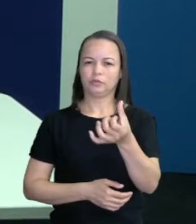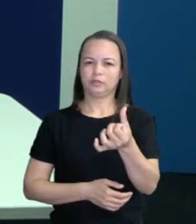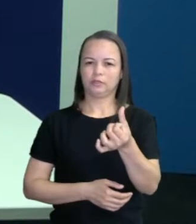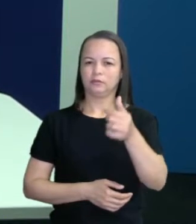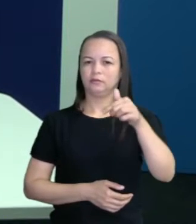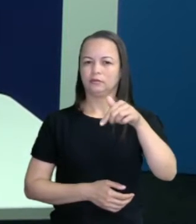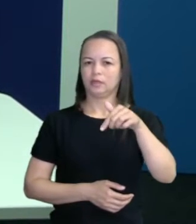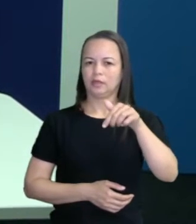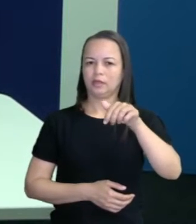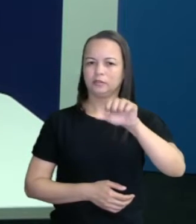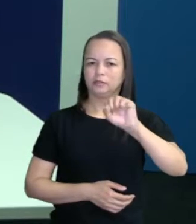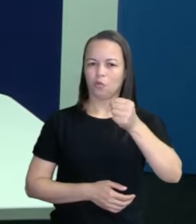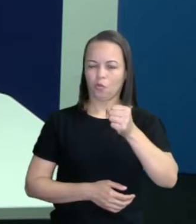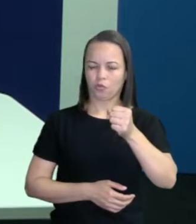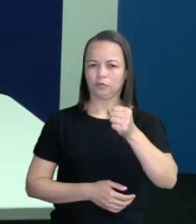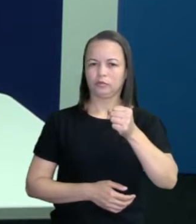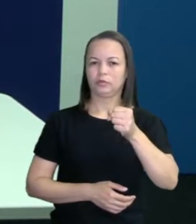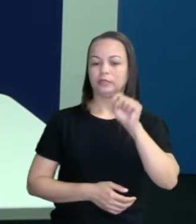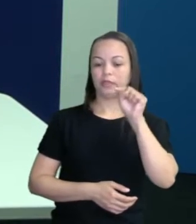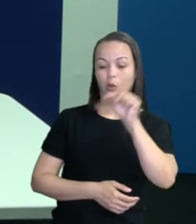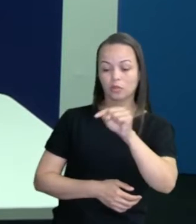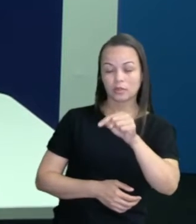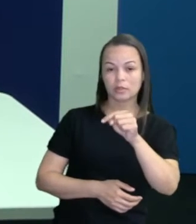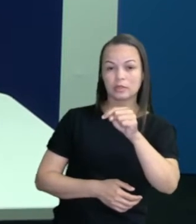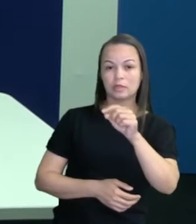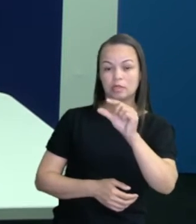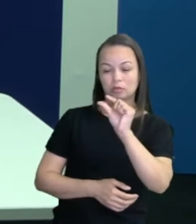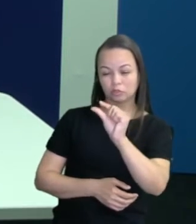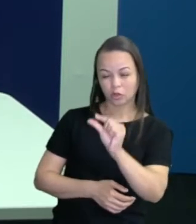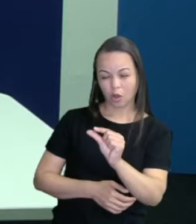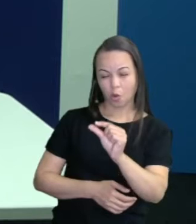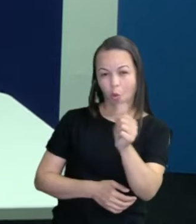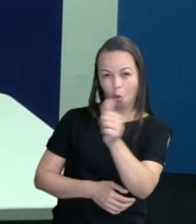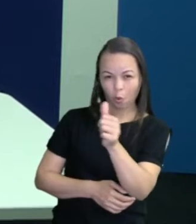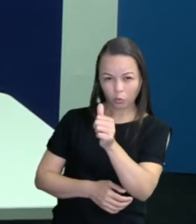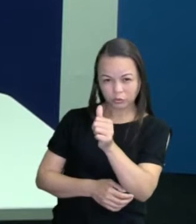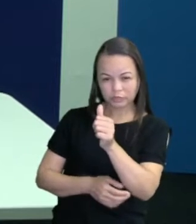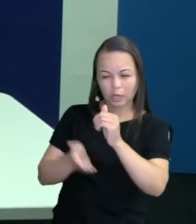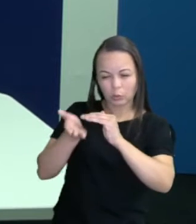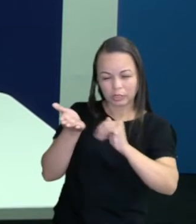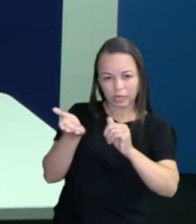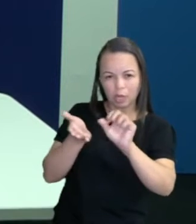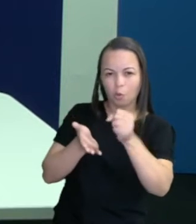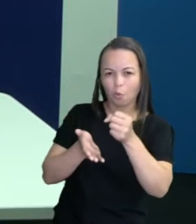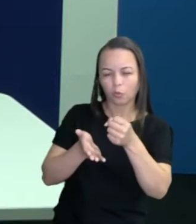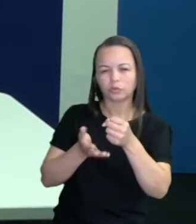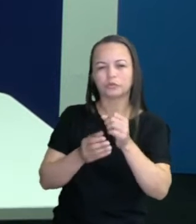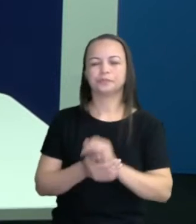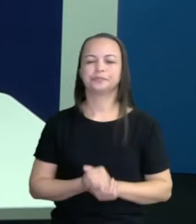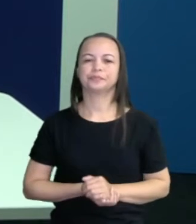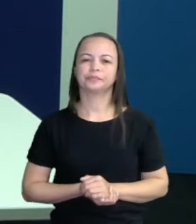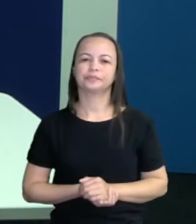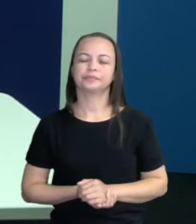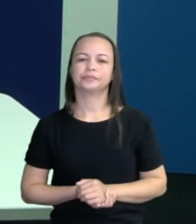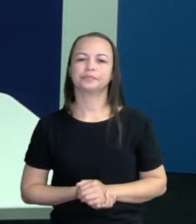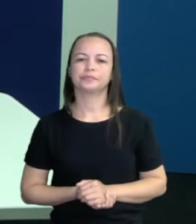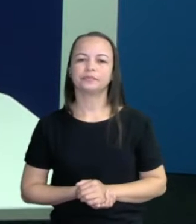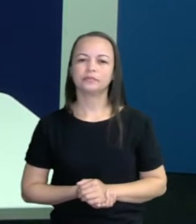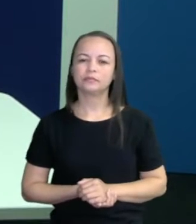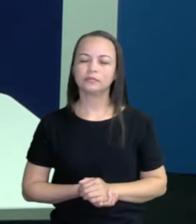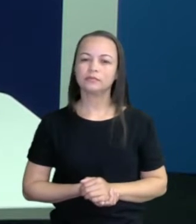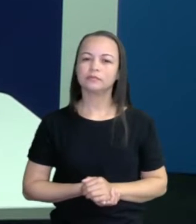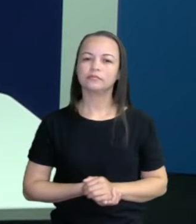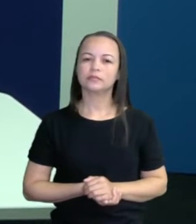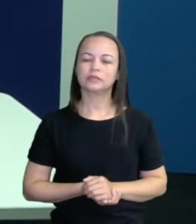5, 6, 7, 8. Confere. Tinha 8 aqui. 3, 4,